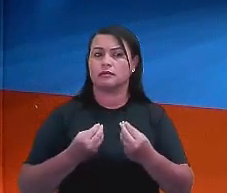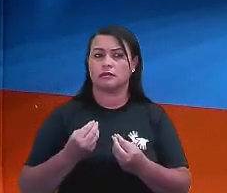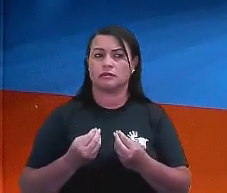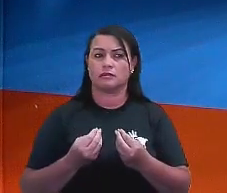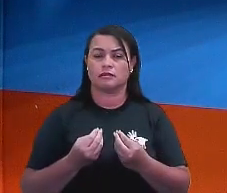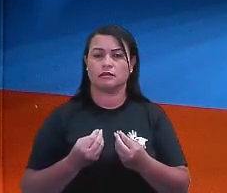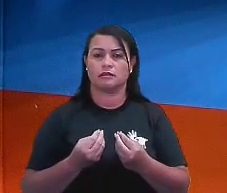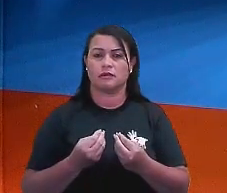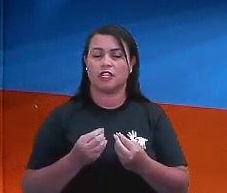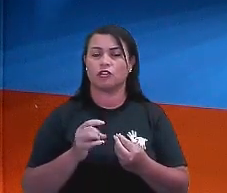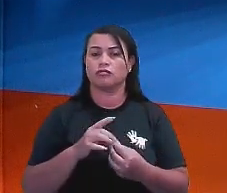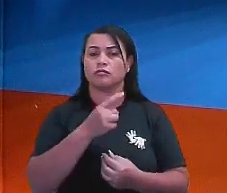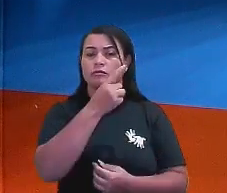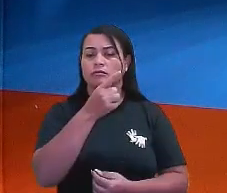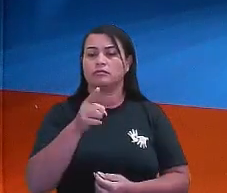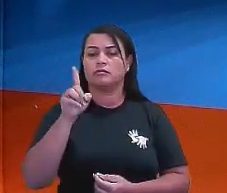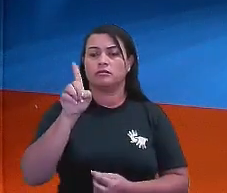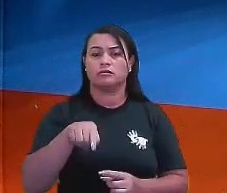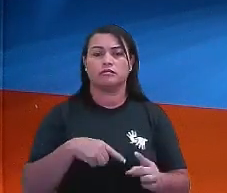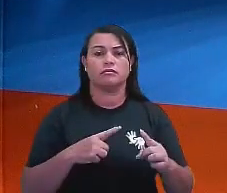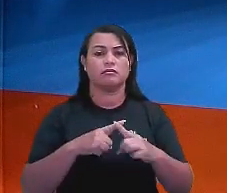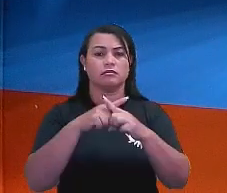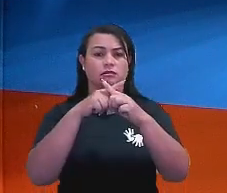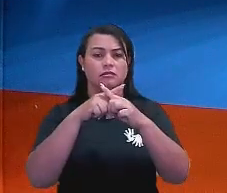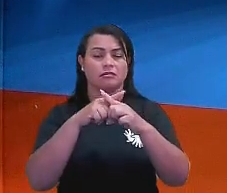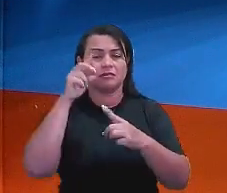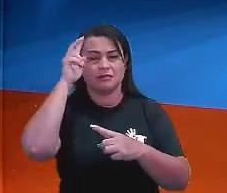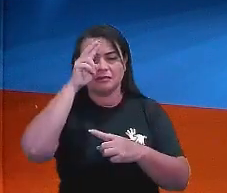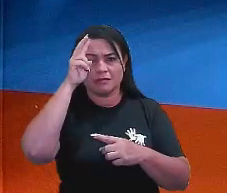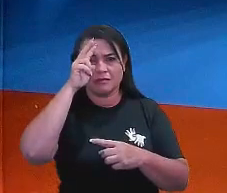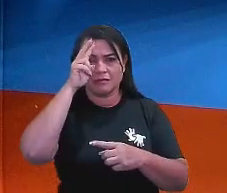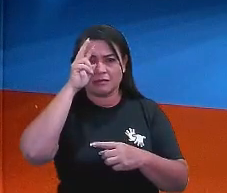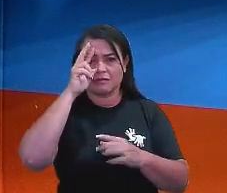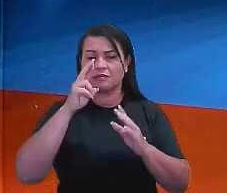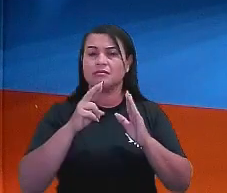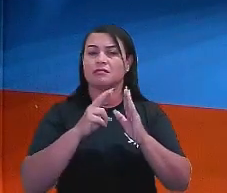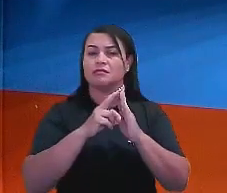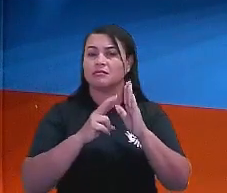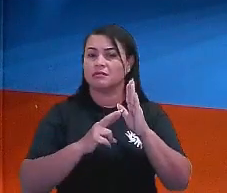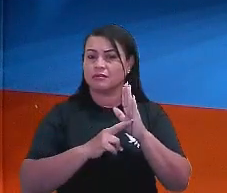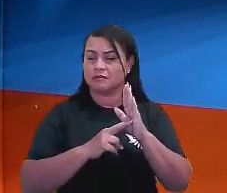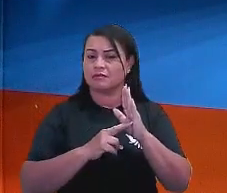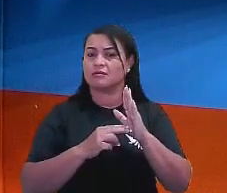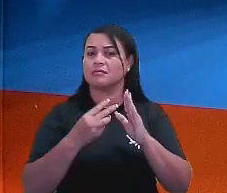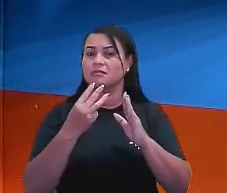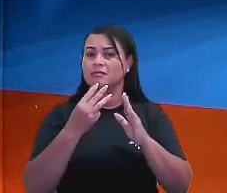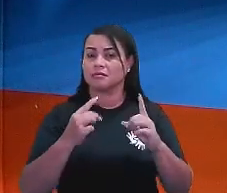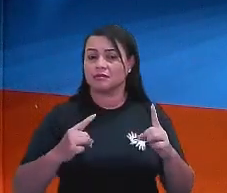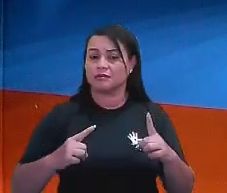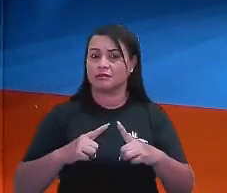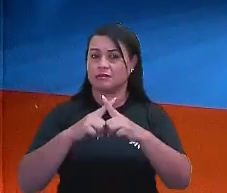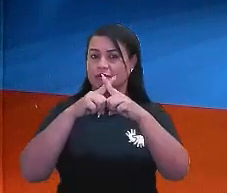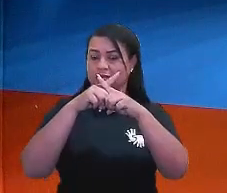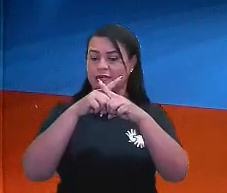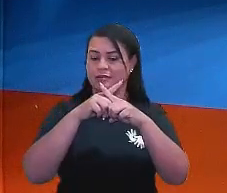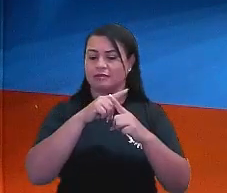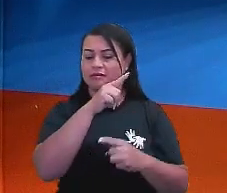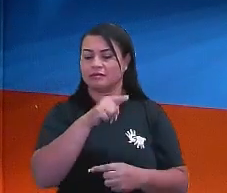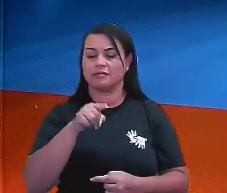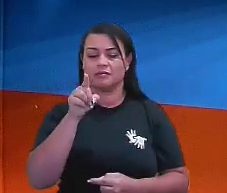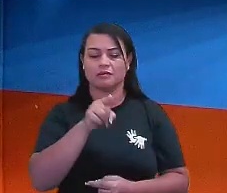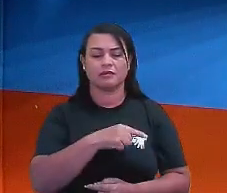Só cruzar a multiplicação. Lembra lá da regra de proporção? Meios pelos extremos.